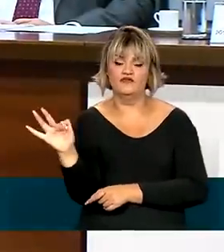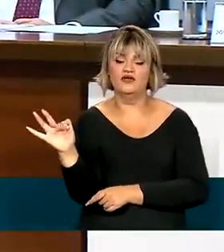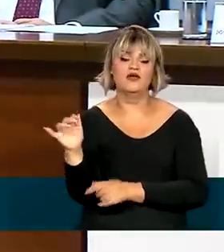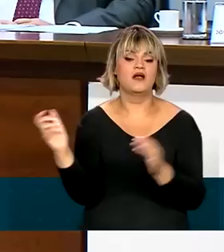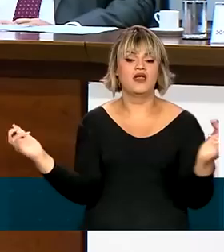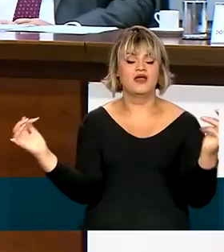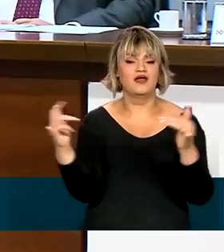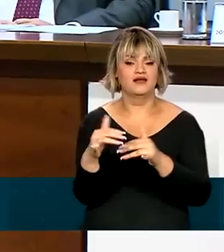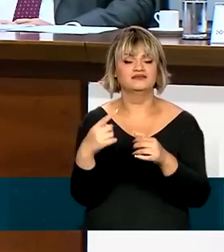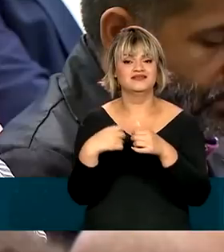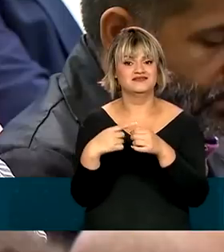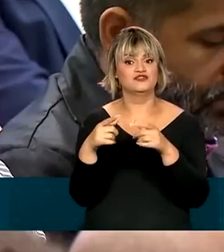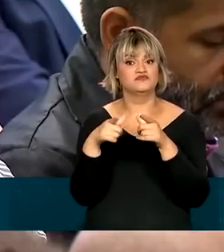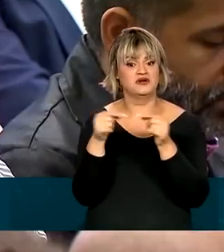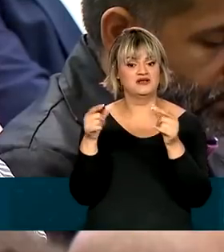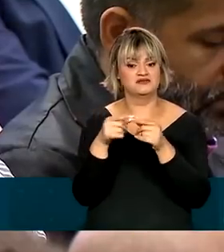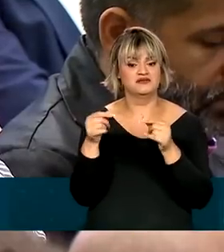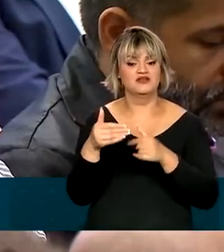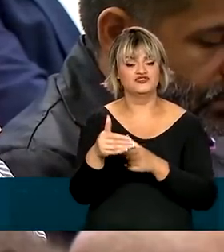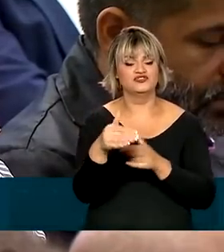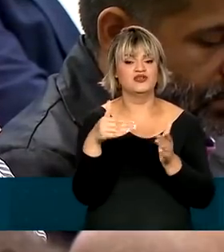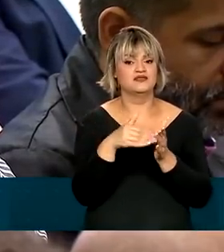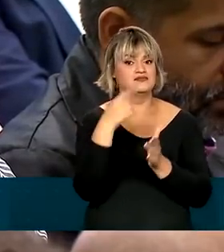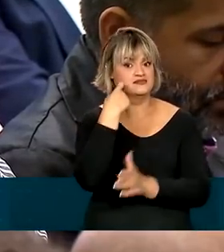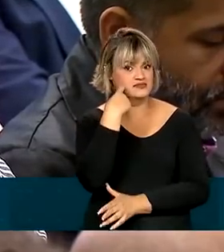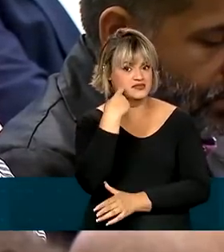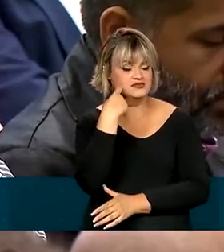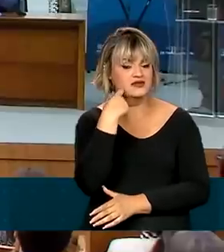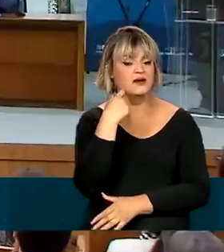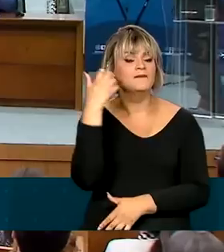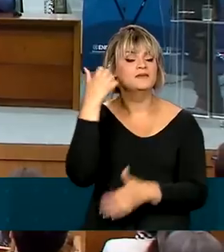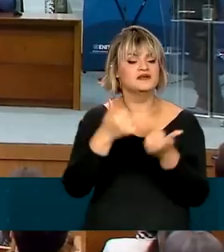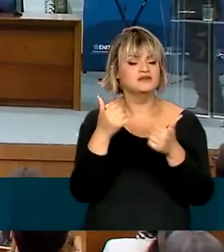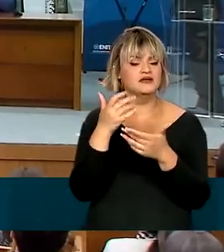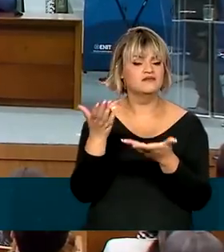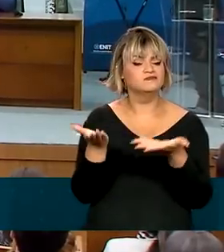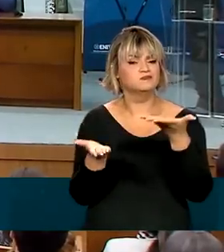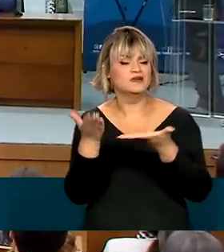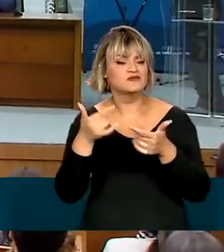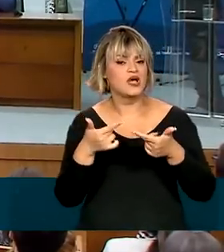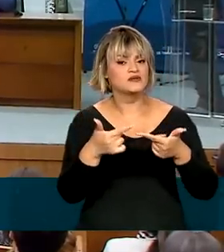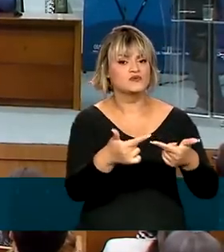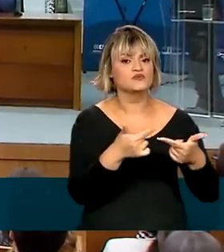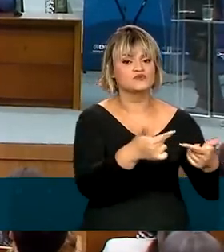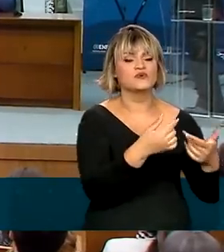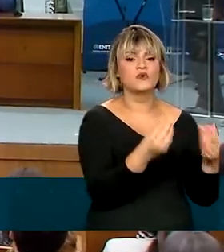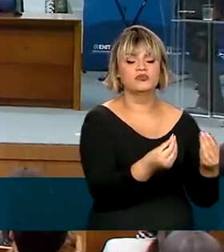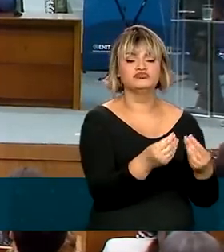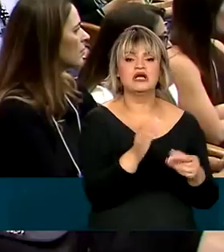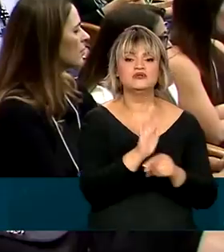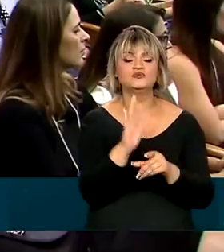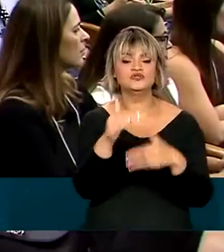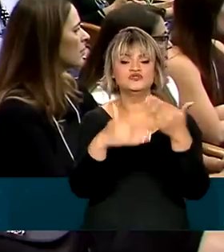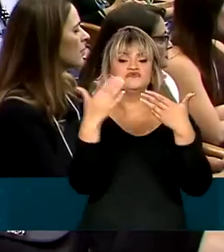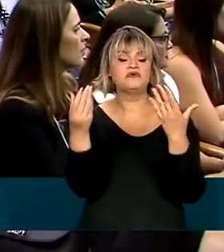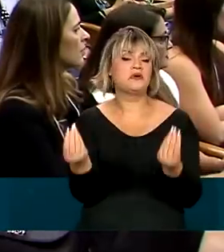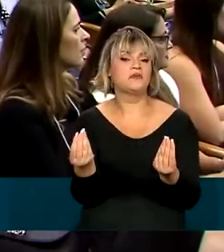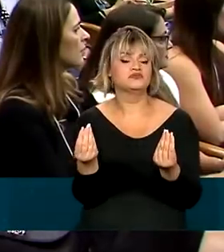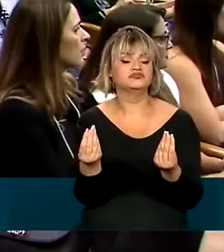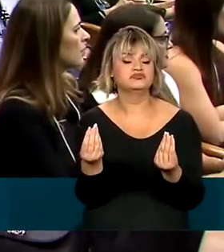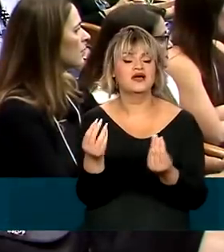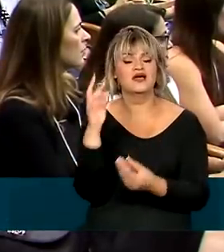reunidos em Brasília nos próximos três dias para fazer um balanço das ações desenvolvidas pelas